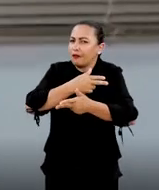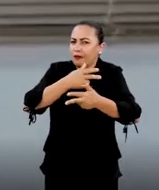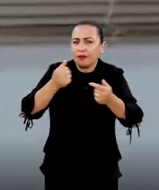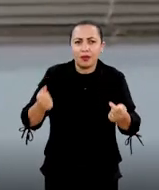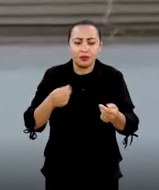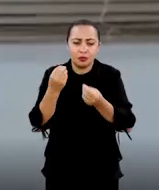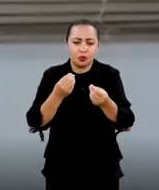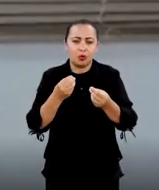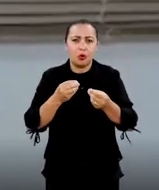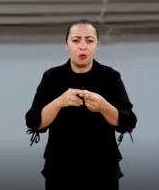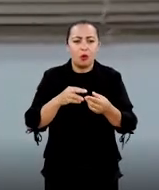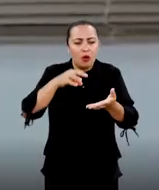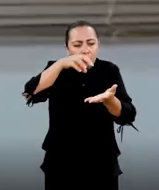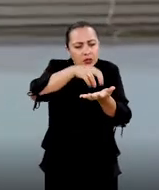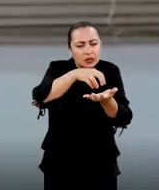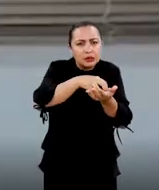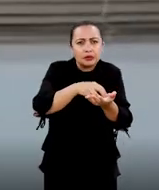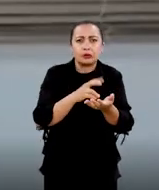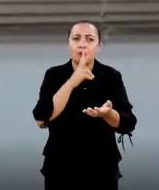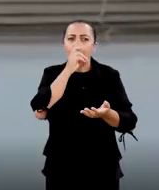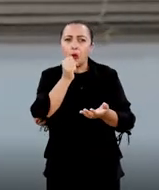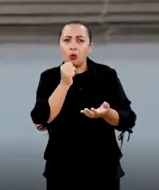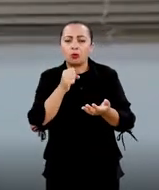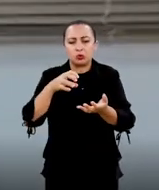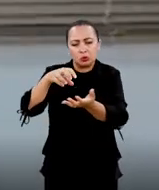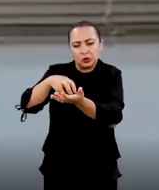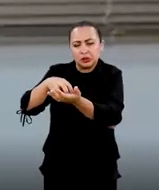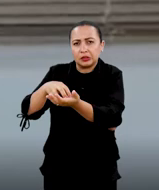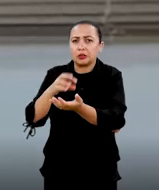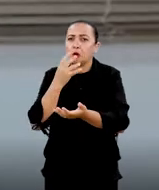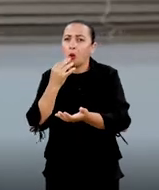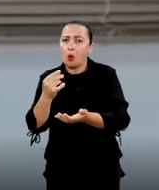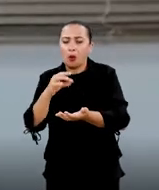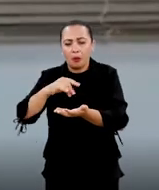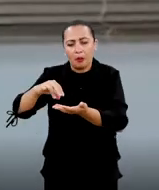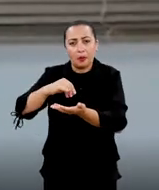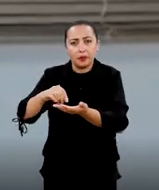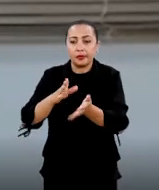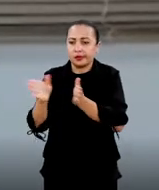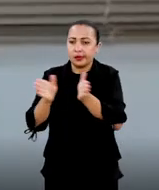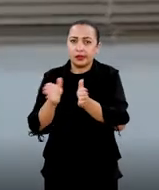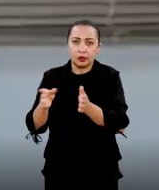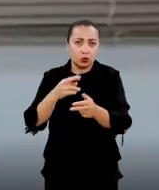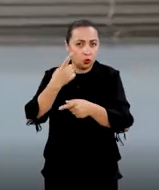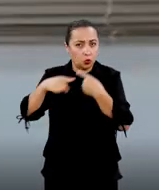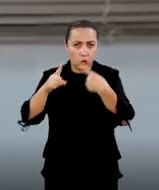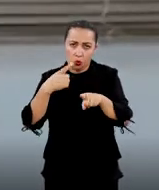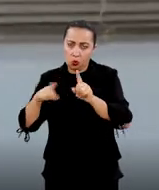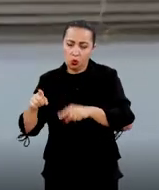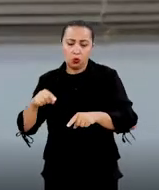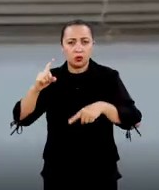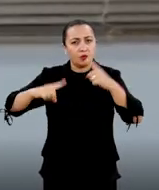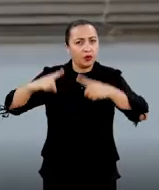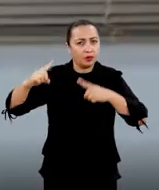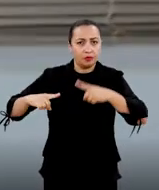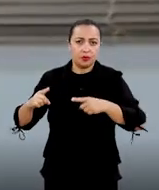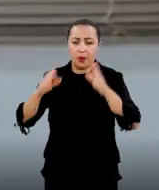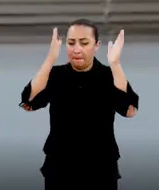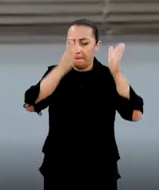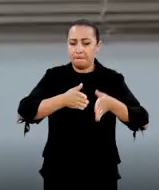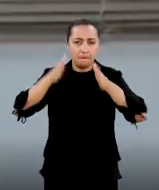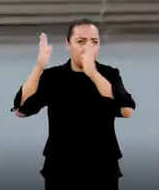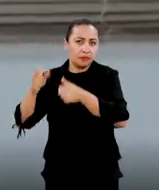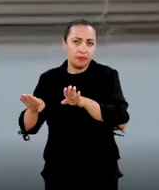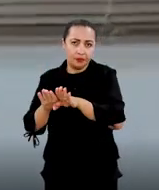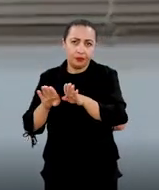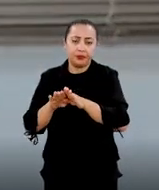como concentração do tensuativo, concentração do corante, entre outras variáveis, outros parâmetros,